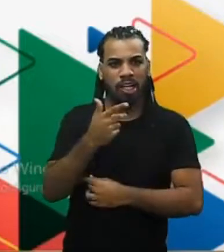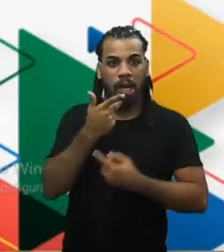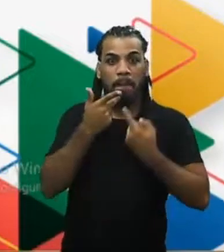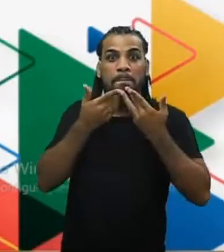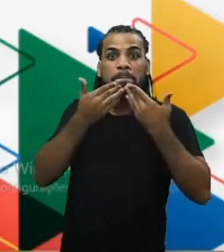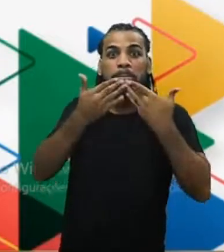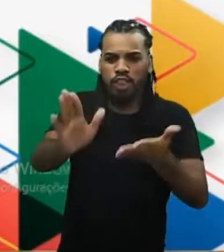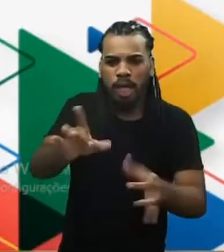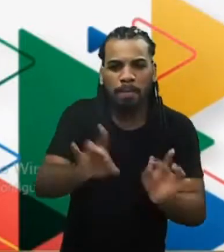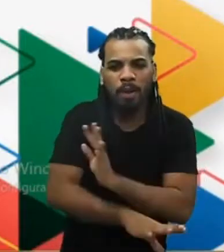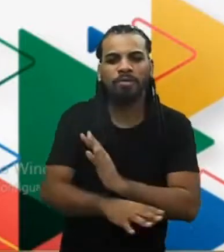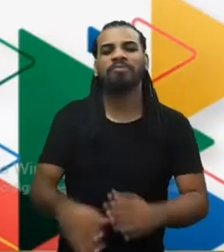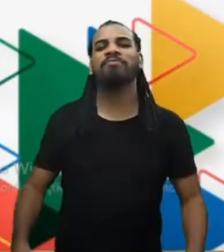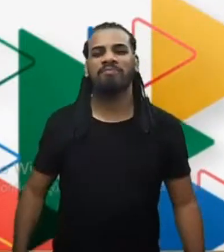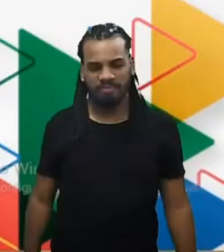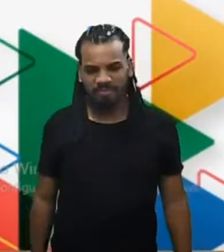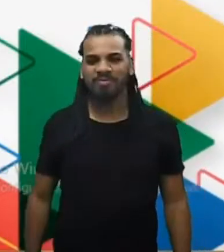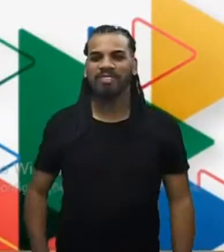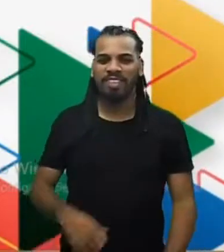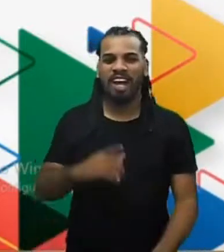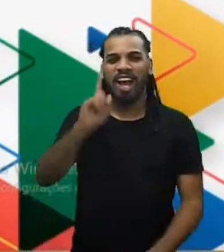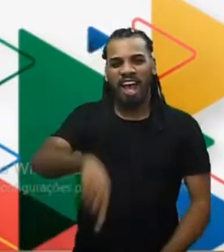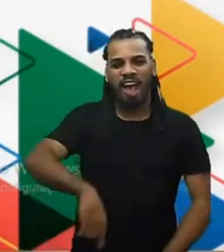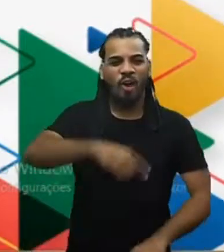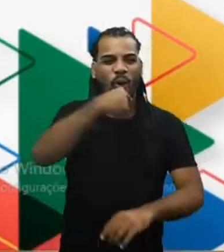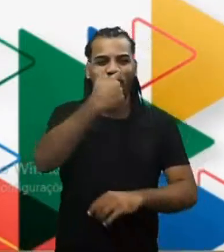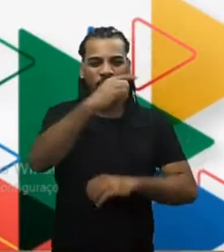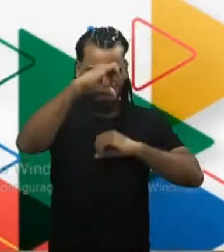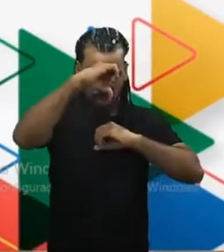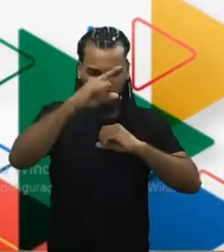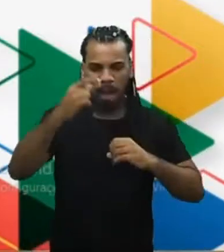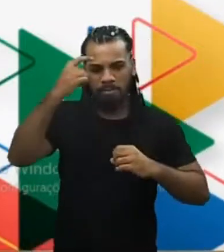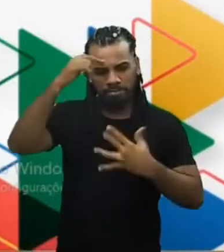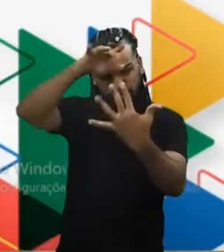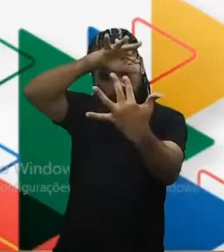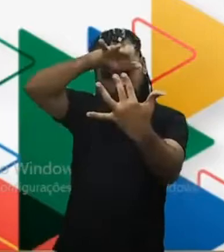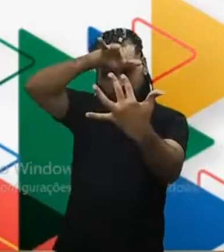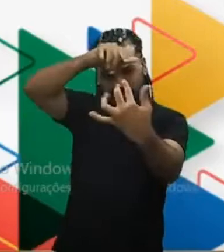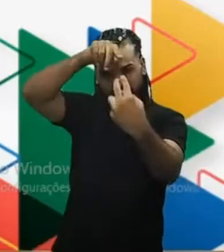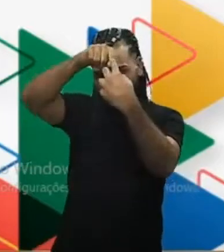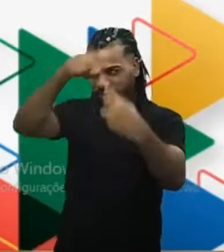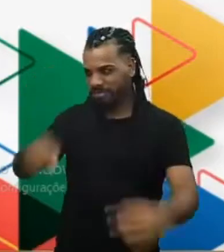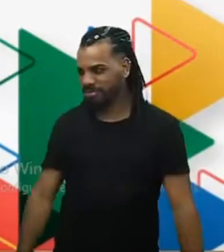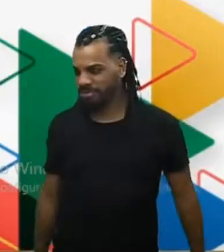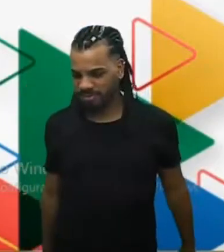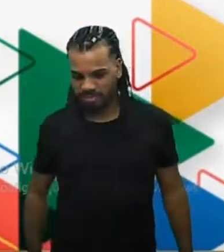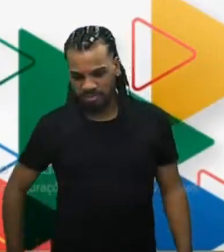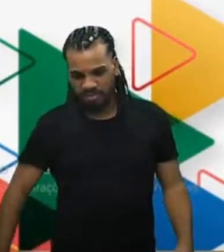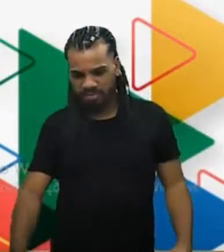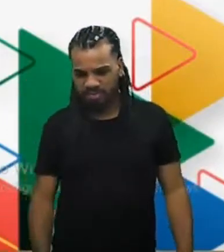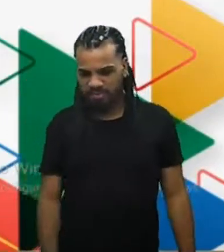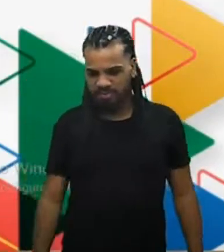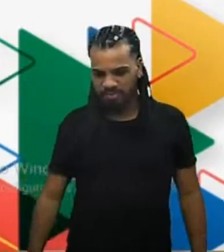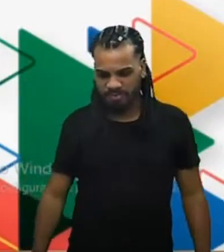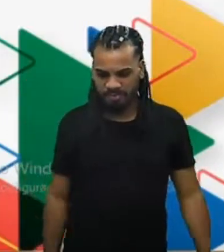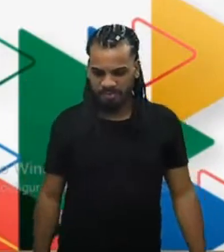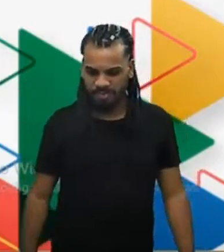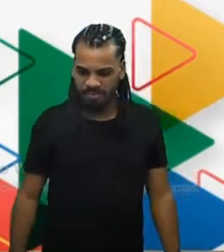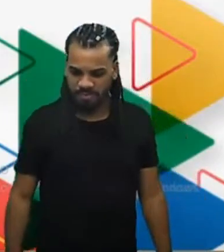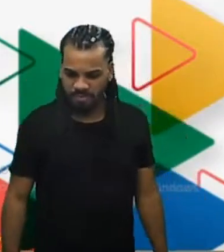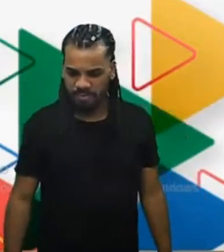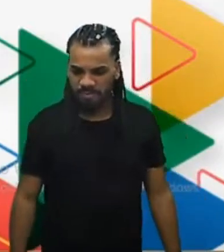Olha aí. Está vendo? É o treinamento de Robertão da transmissão. O cara já está lendo o pensamento aqui. Então, você observa aí